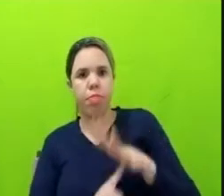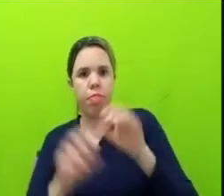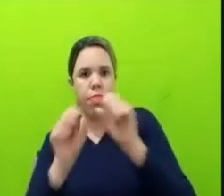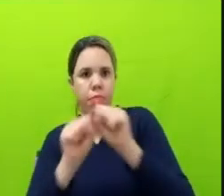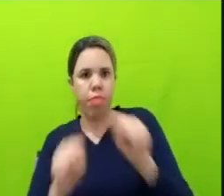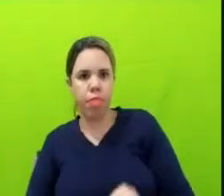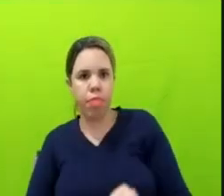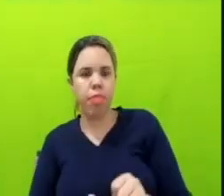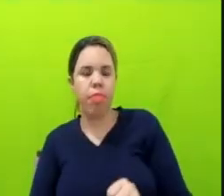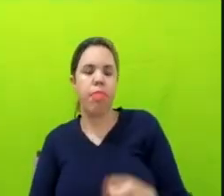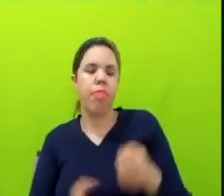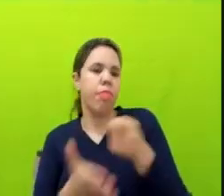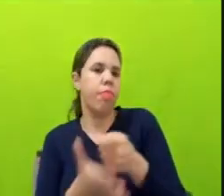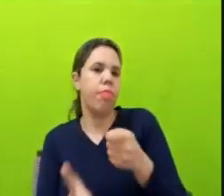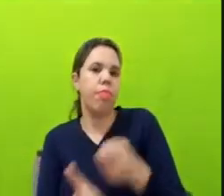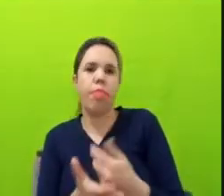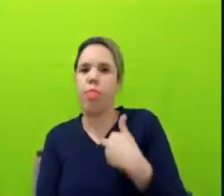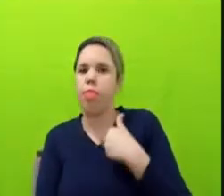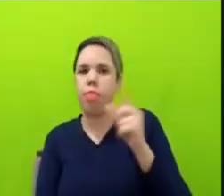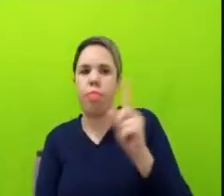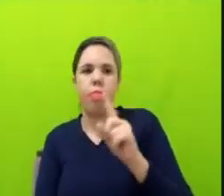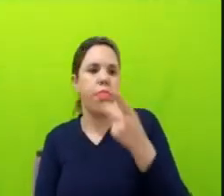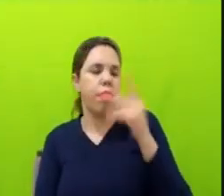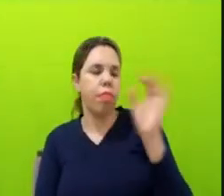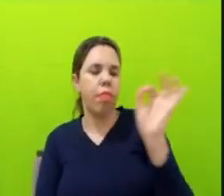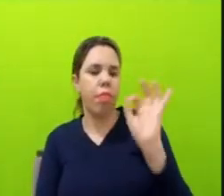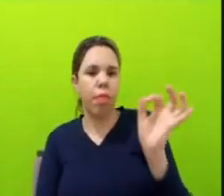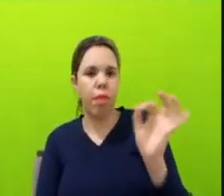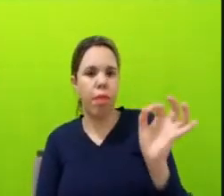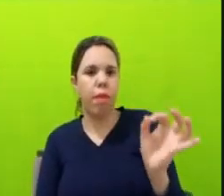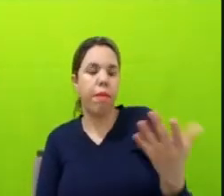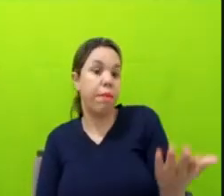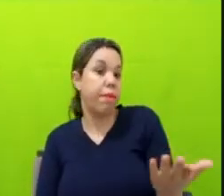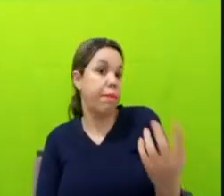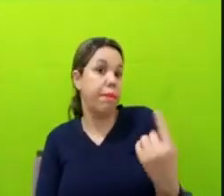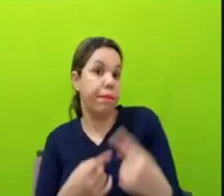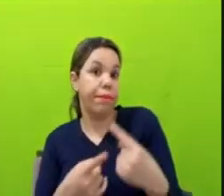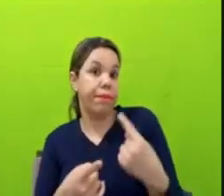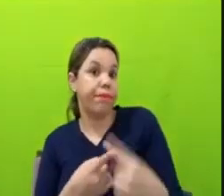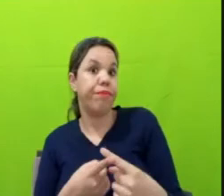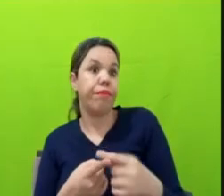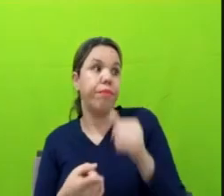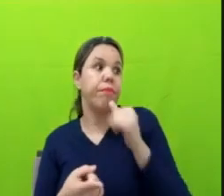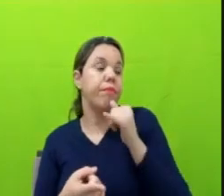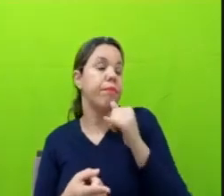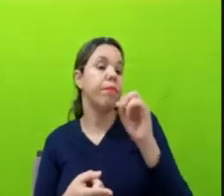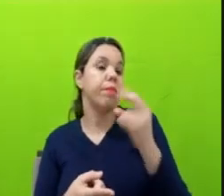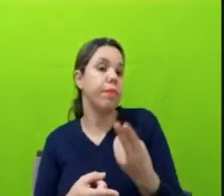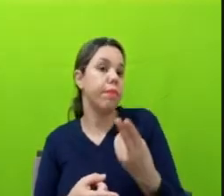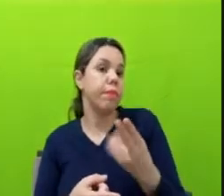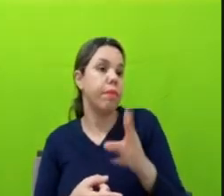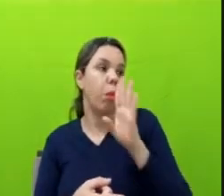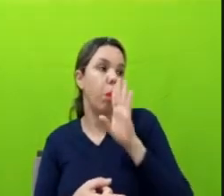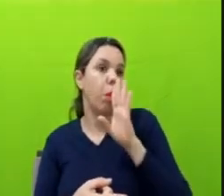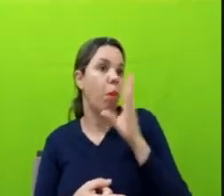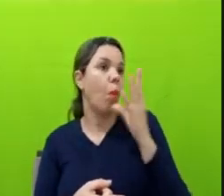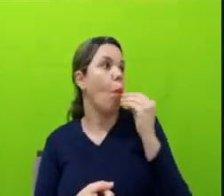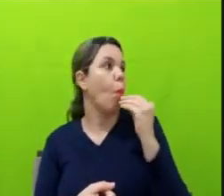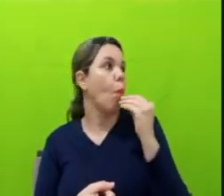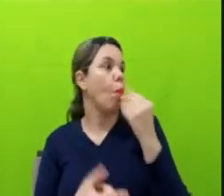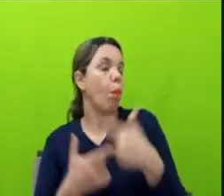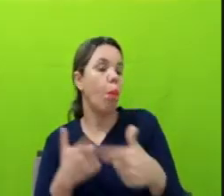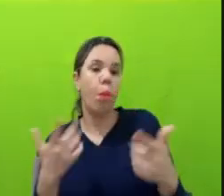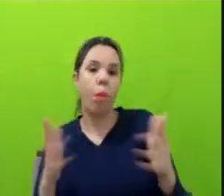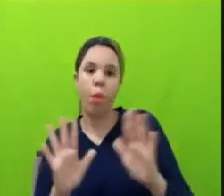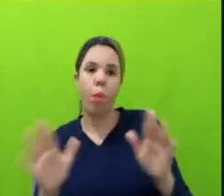pessoa a falar nada, porque ela, ou ela tem que pedir demissão, ou ela vai ficar calada, porque não quer perder seu emprego, né? Então,